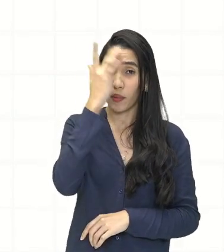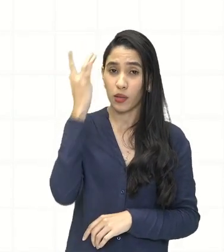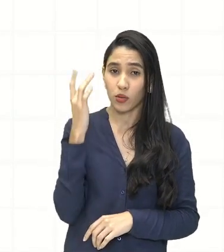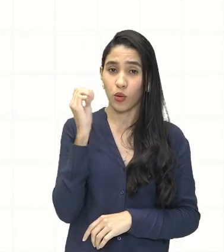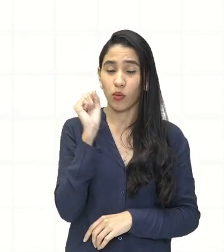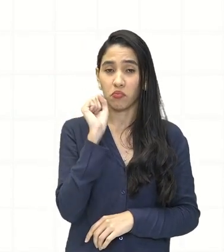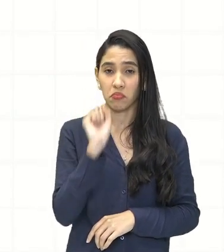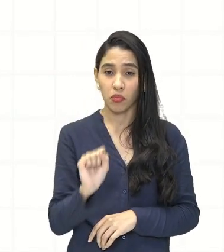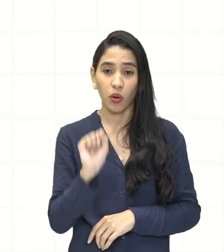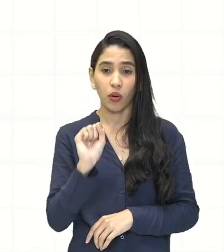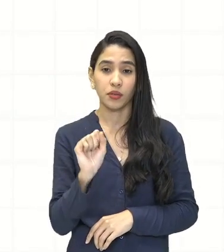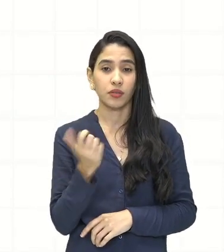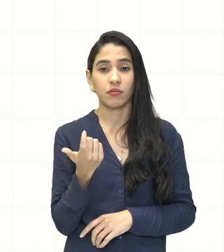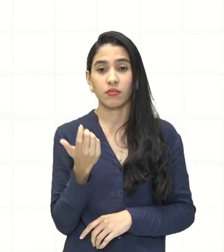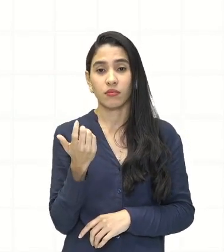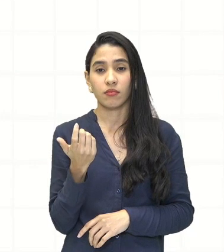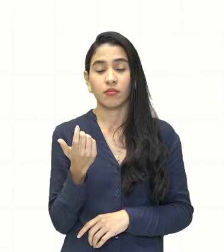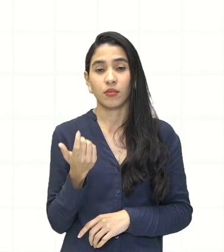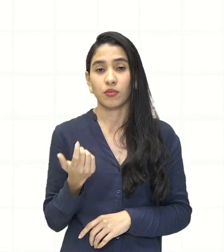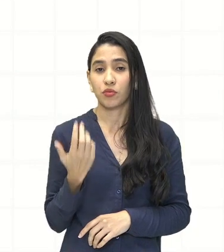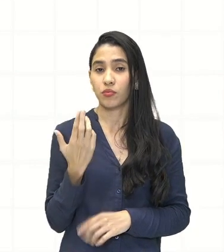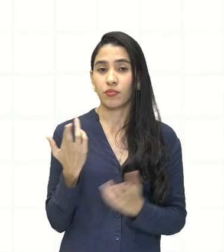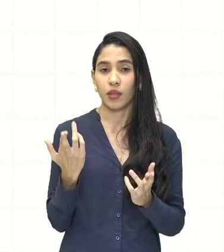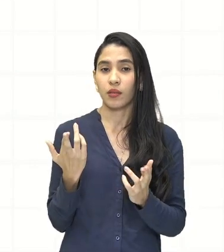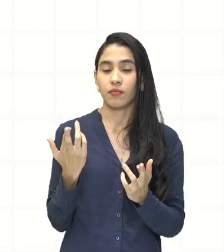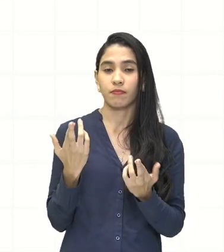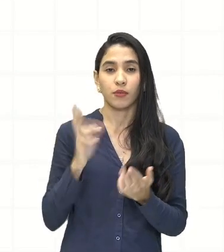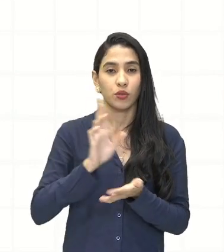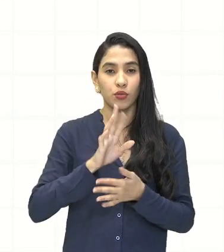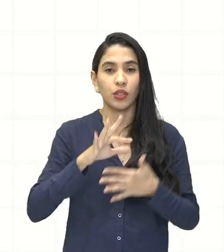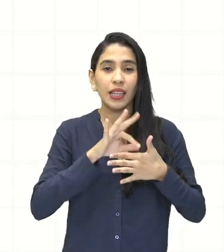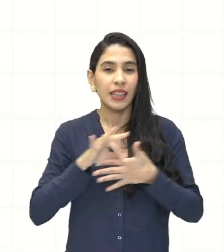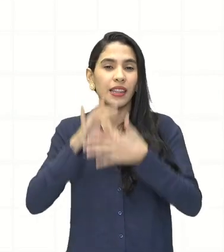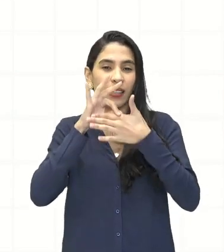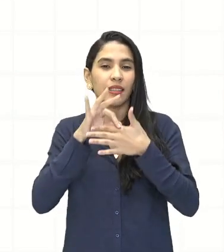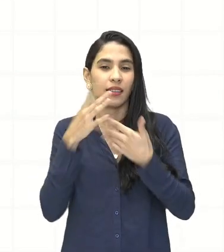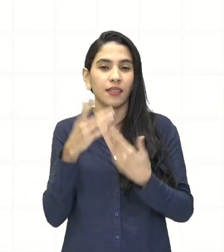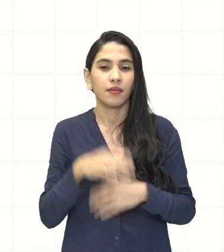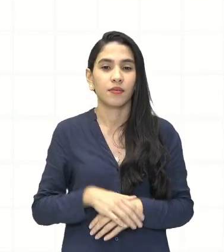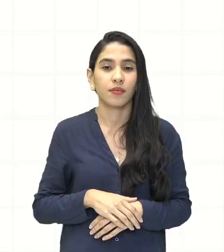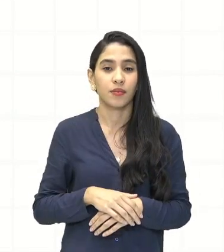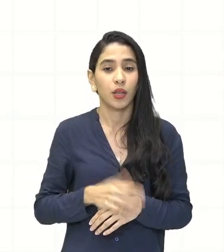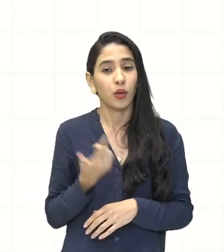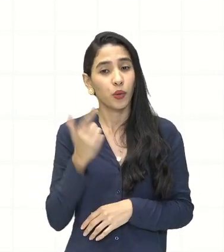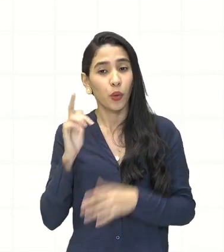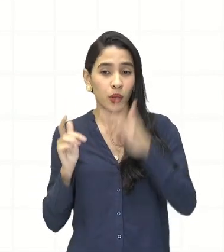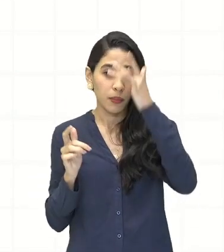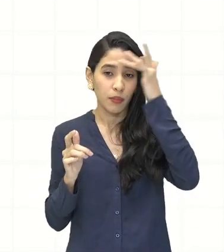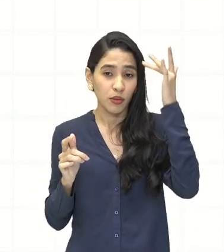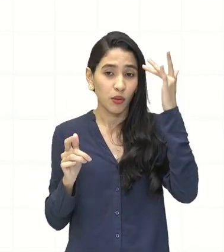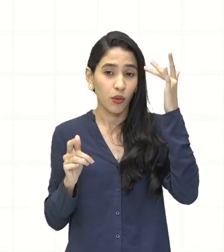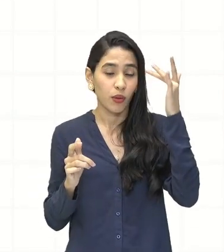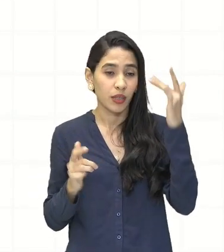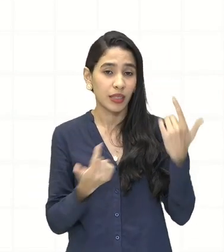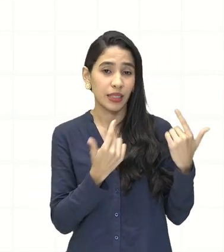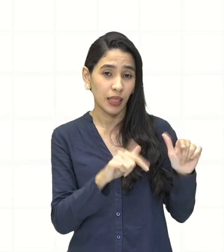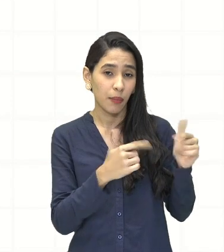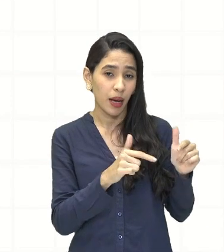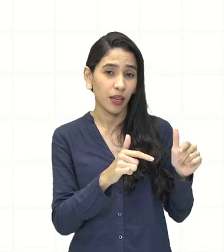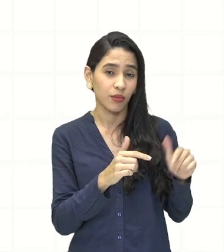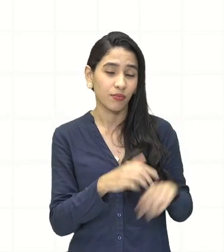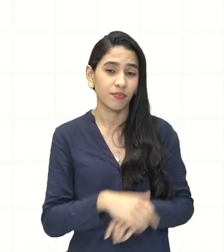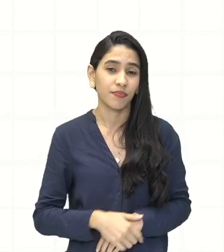caracterizada como o dono dos meios de produção. E aqui eu tenho o trabalhador. Observem aí